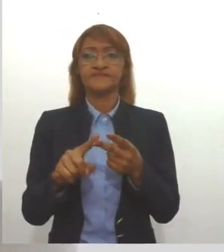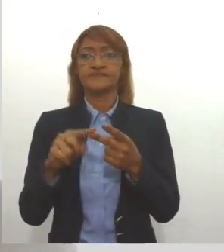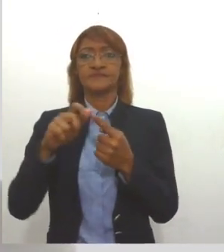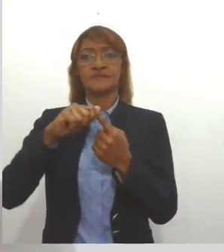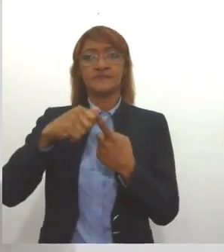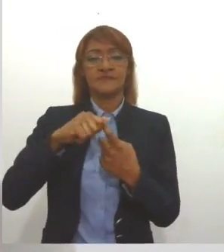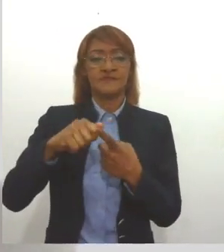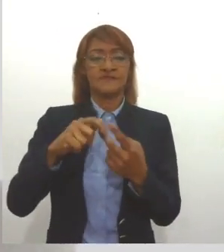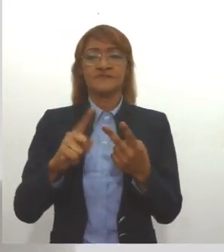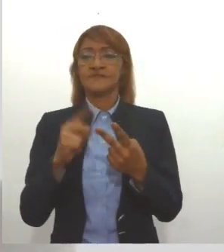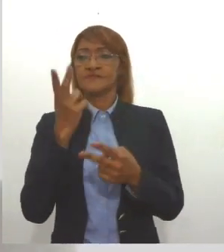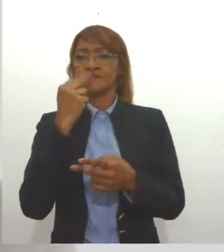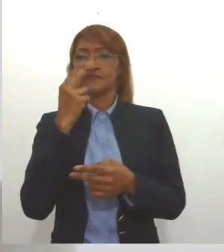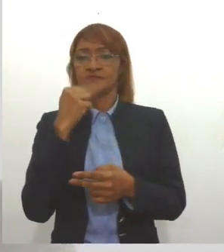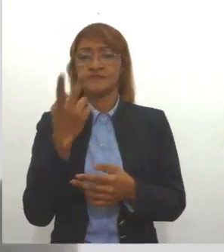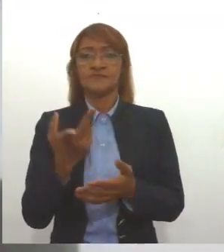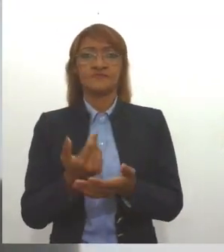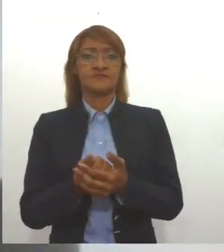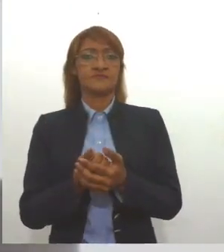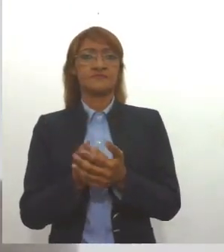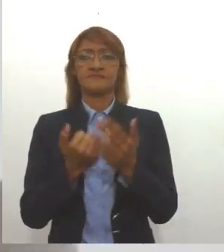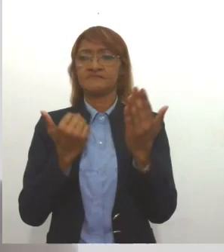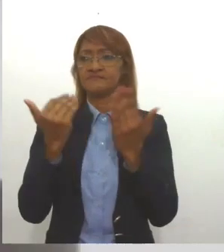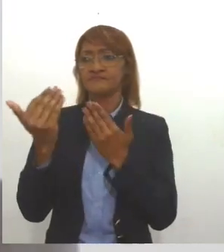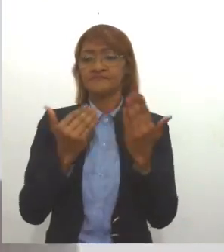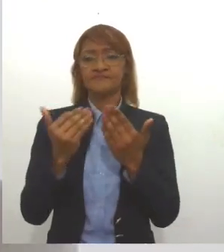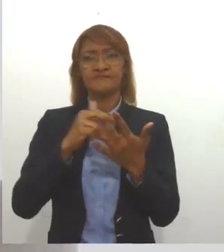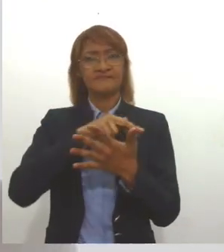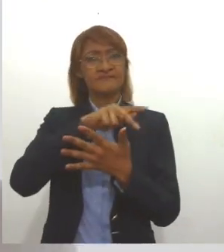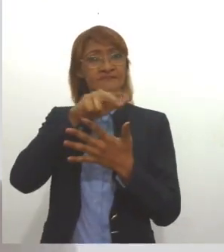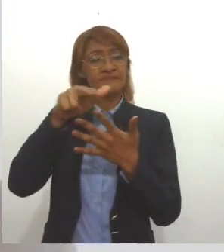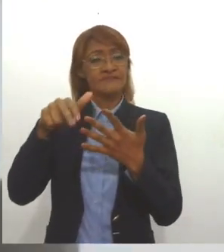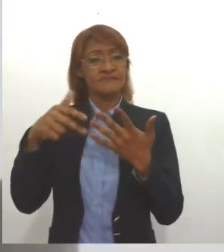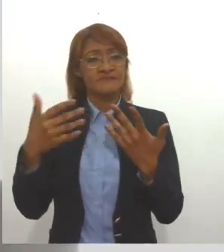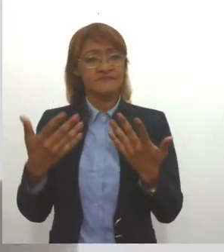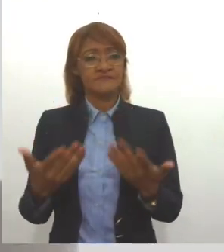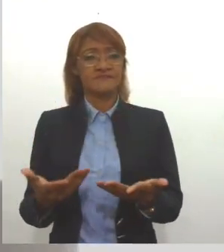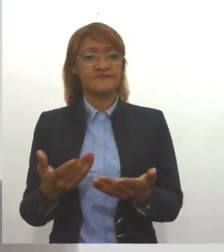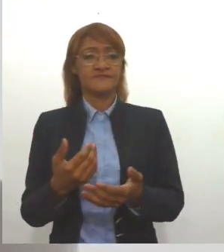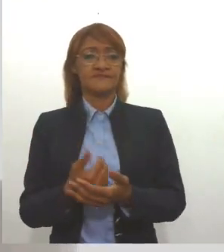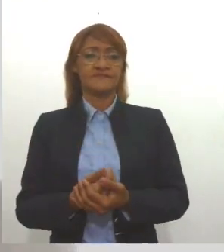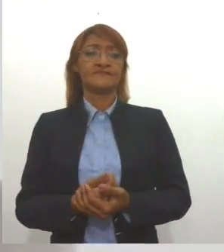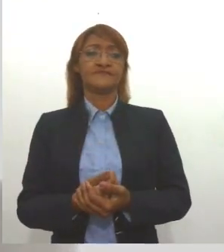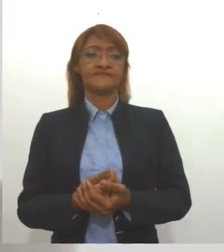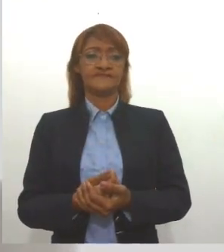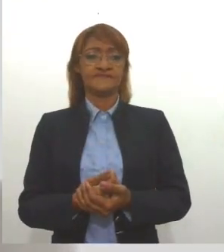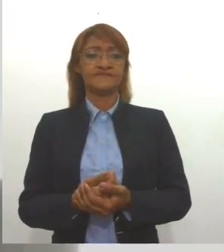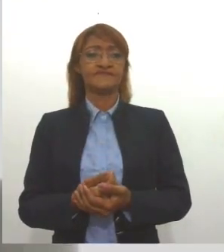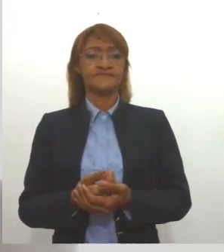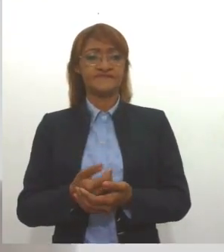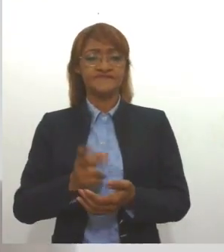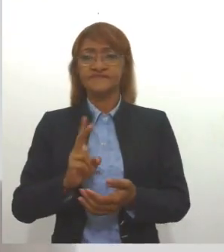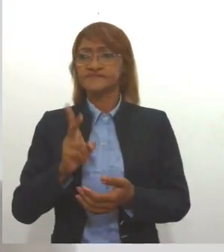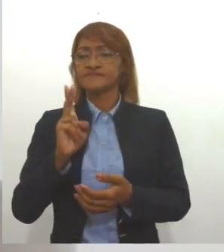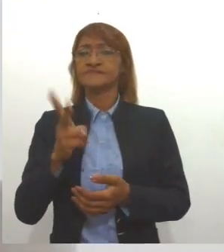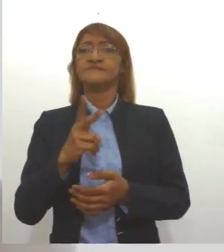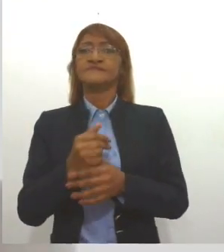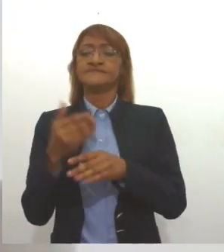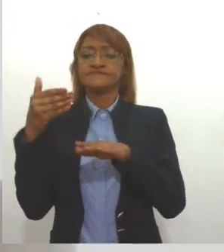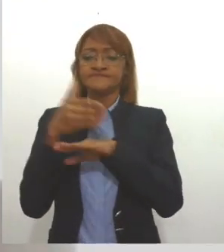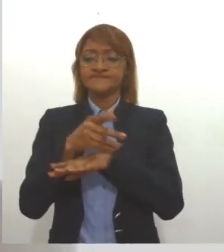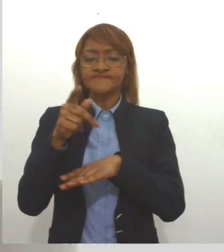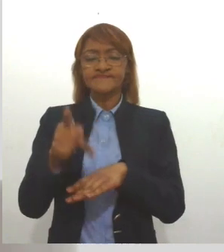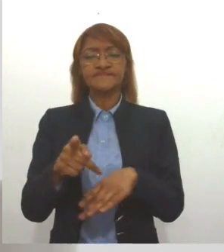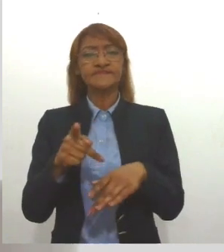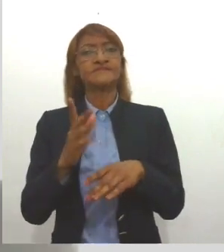nutricionista, acupunturista, psicólogos, que são, tem uma psicóloga que ela é uma assistida, então ela tira o tempinho dela, doa o